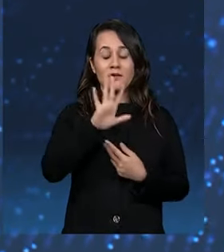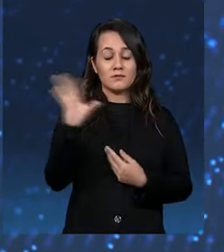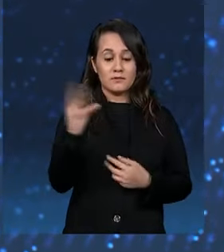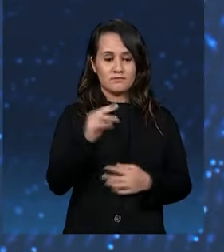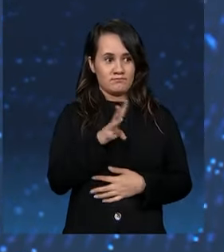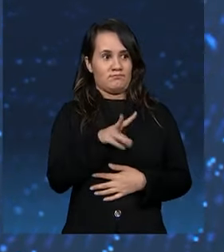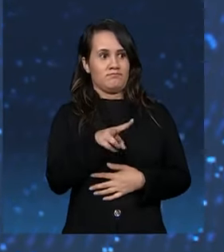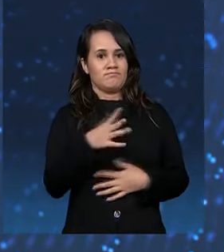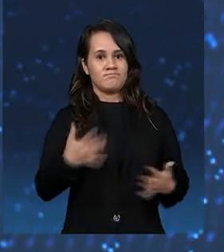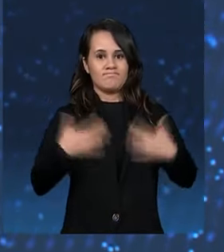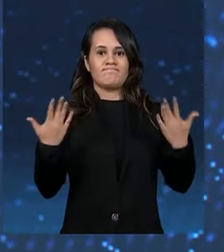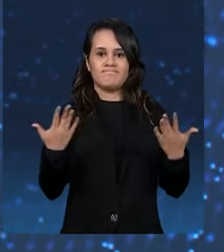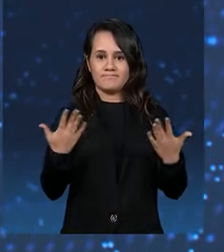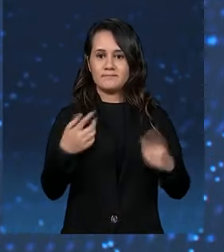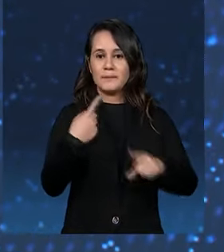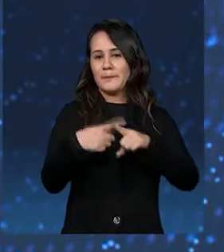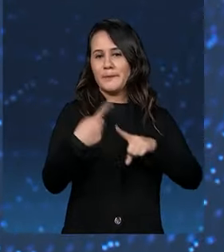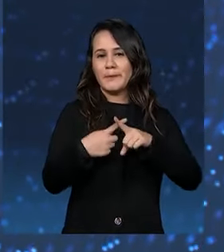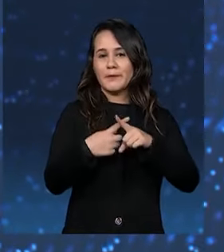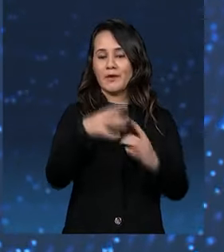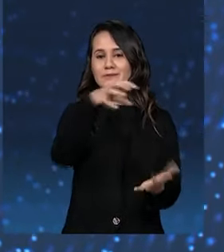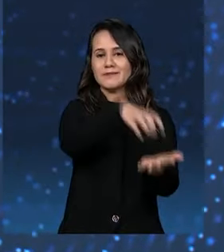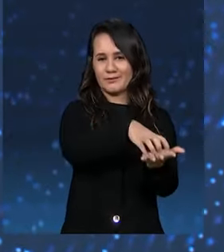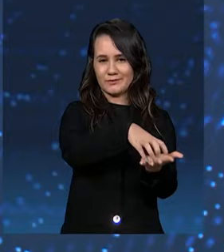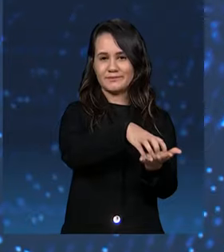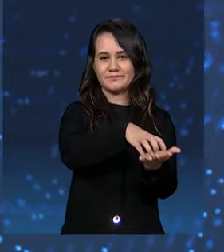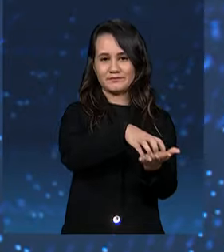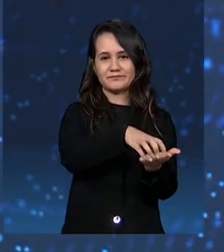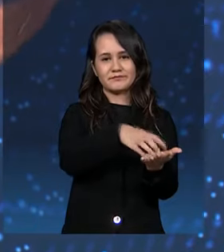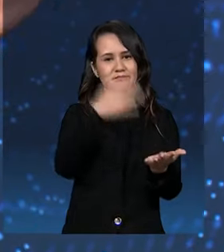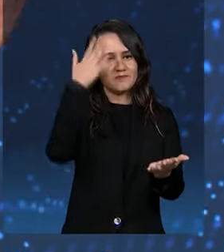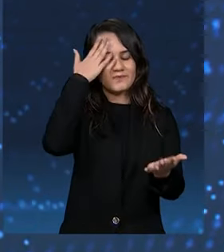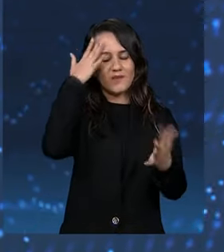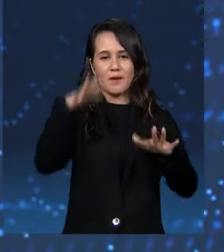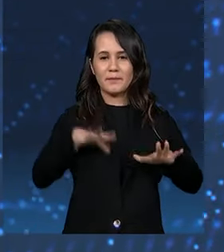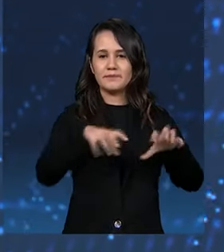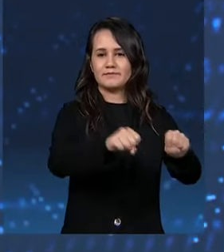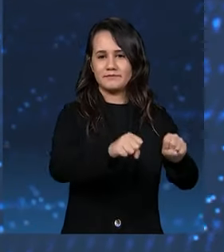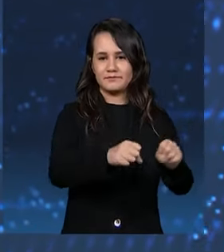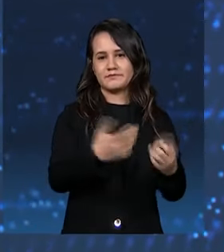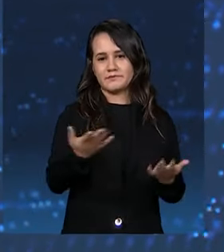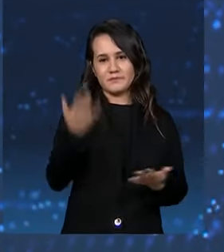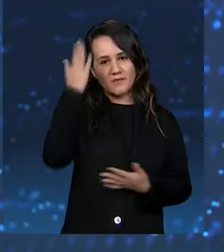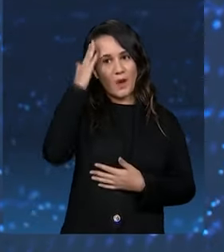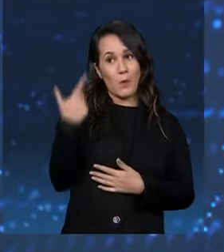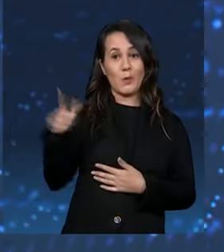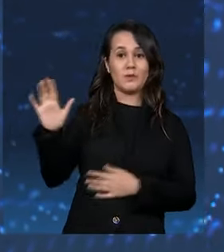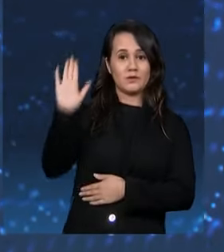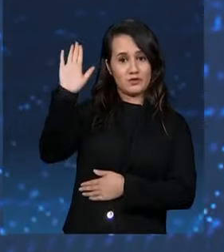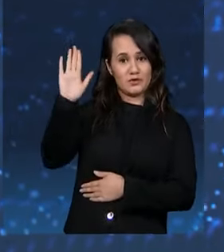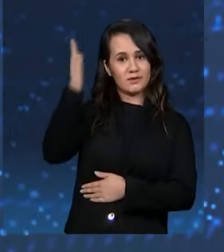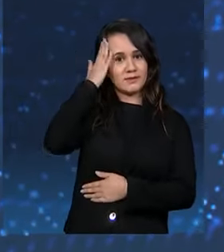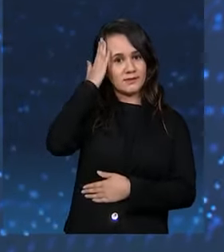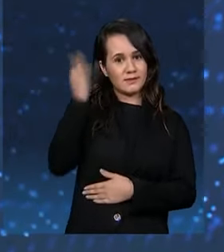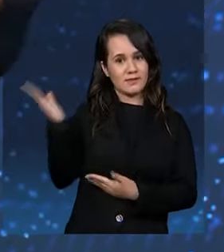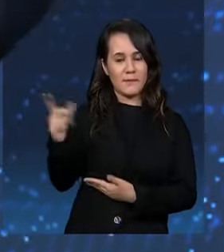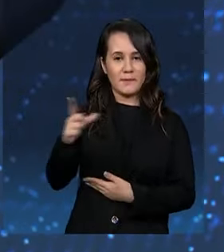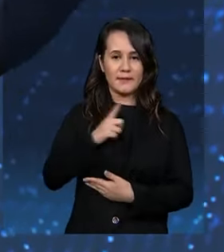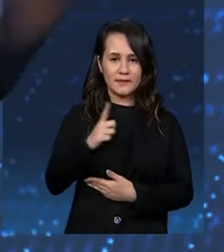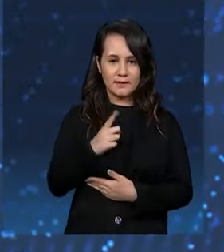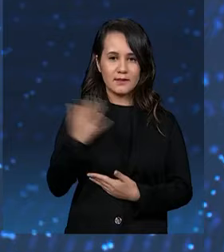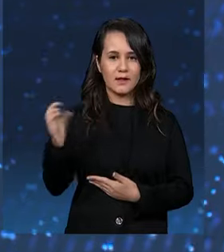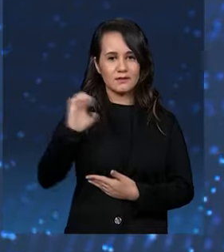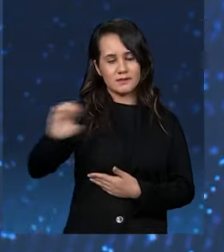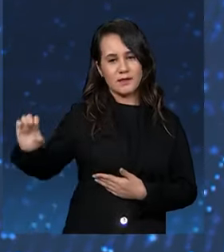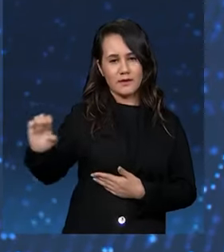de realidade muito grande, que é o se deparar no centro, tá? Completo de invasões do aquele outro candidato, tá? Mas a esquerda ali, a extrema